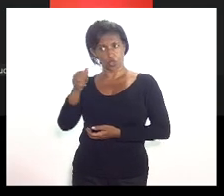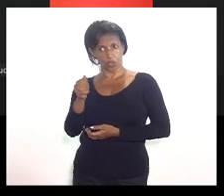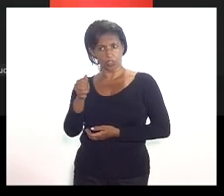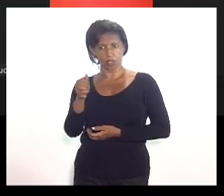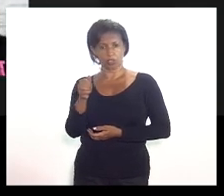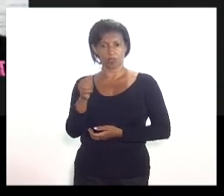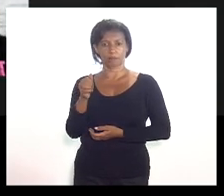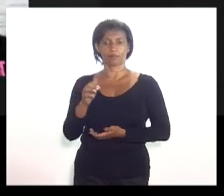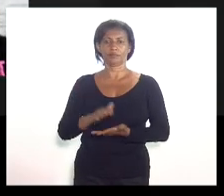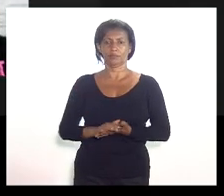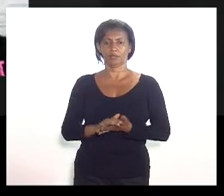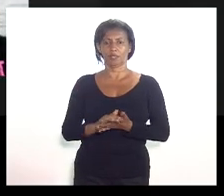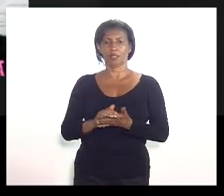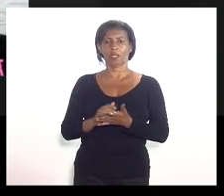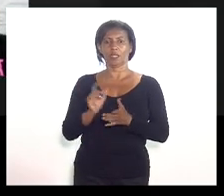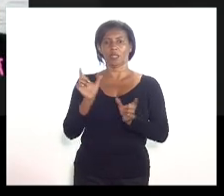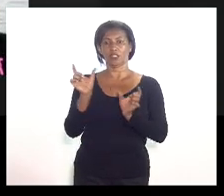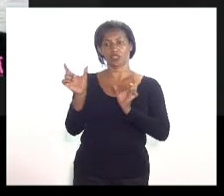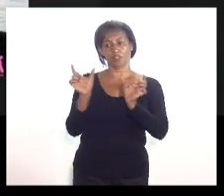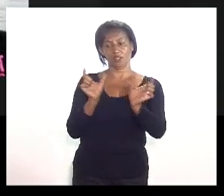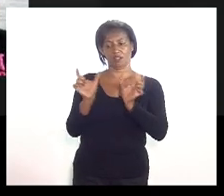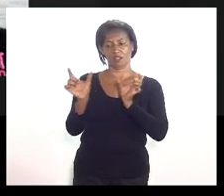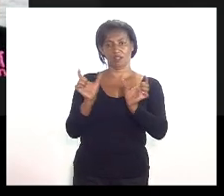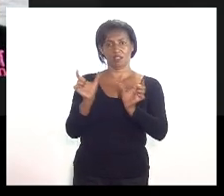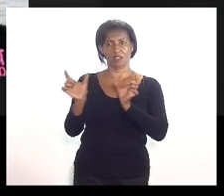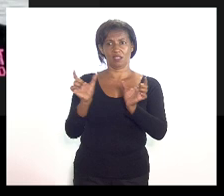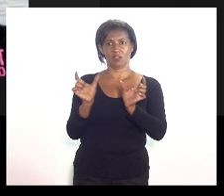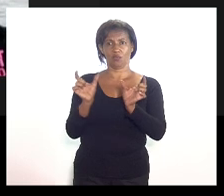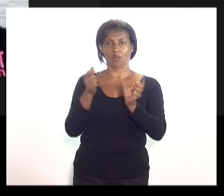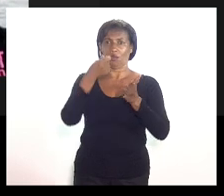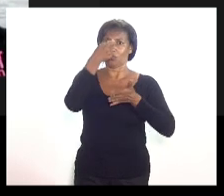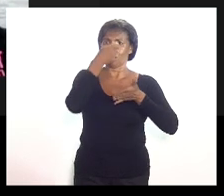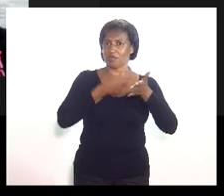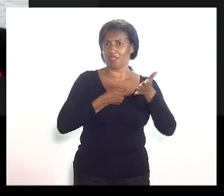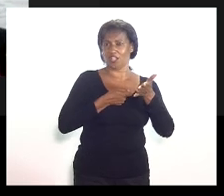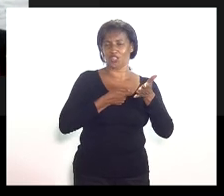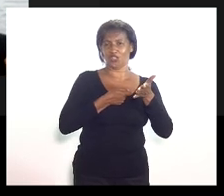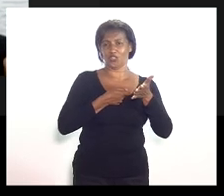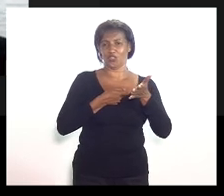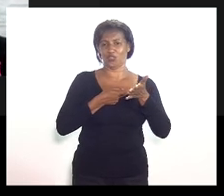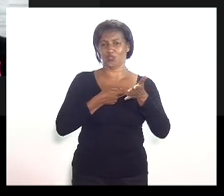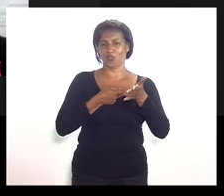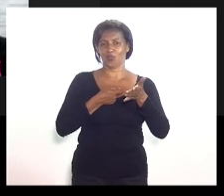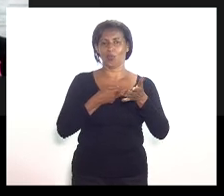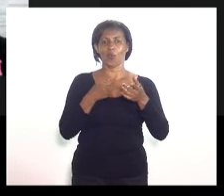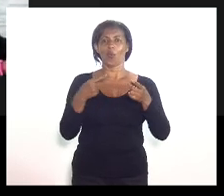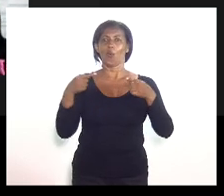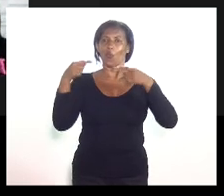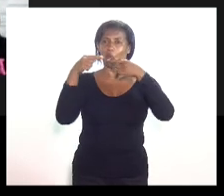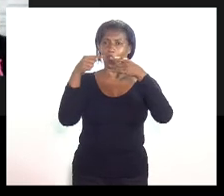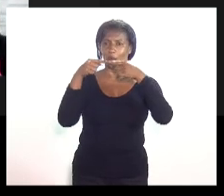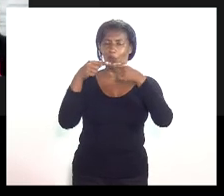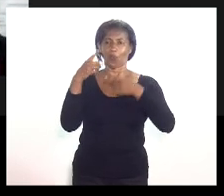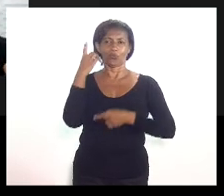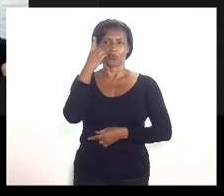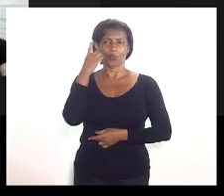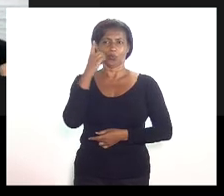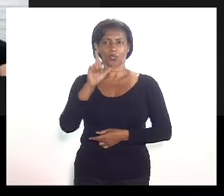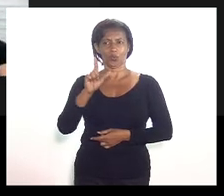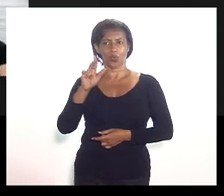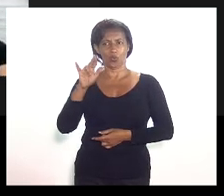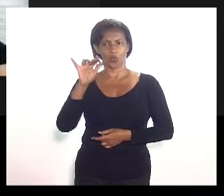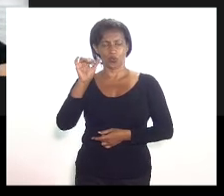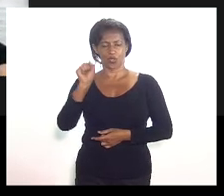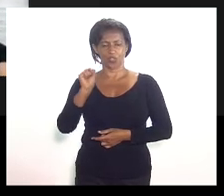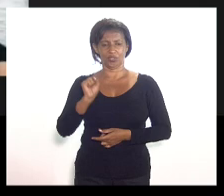o texto da emenda 5, deputada Marta. Sim, sim. Como propôs o deputado Luiz Paulo. Perfeito. É isso.